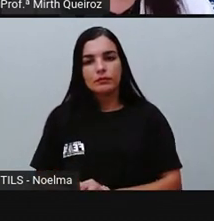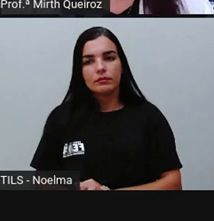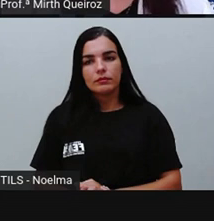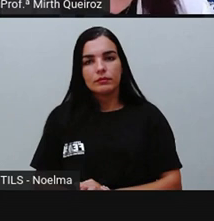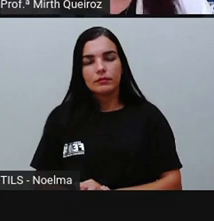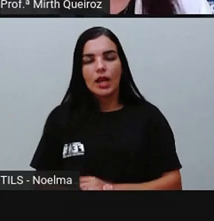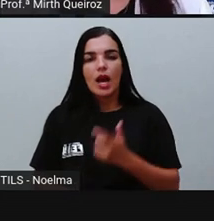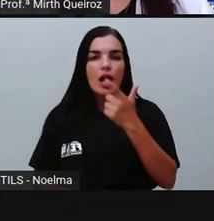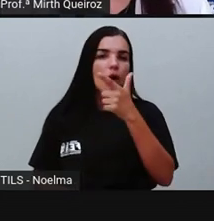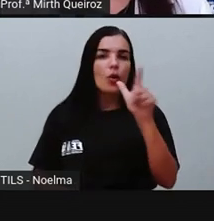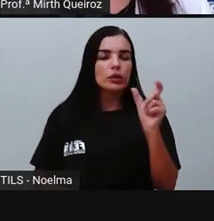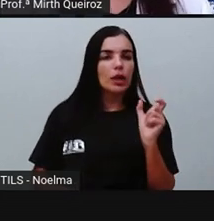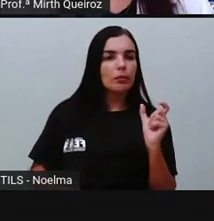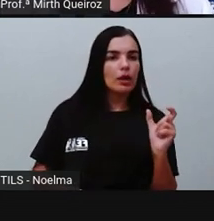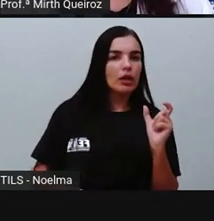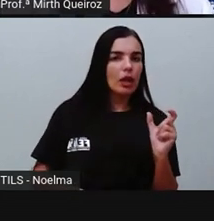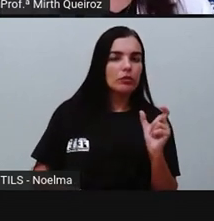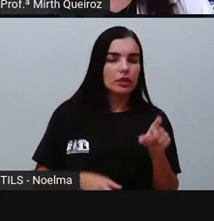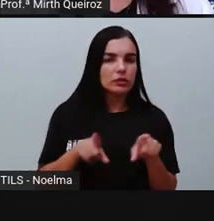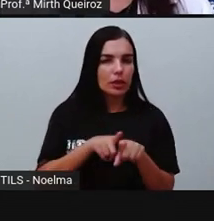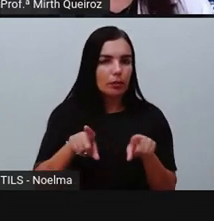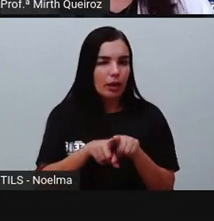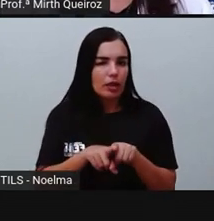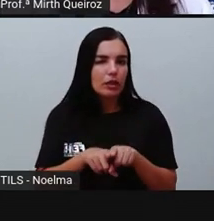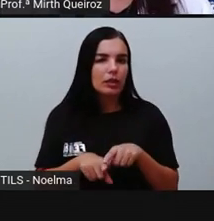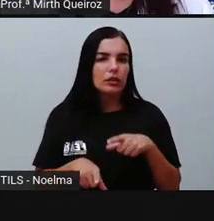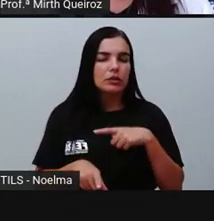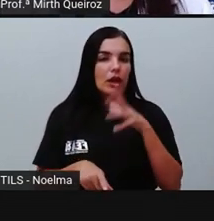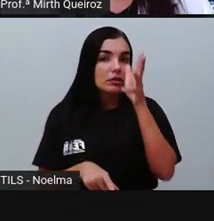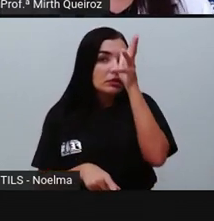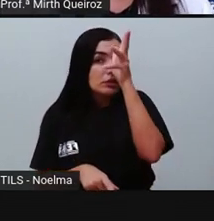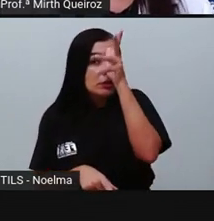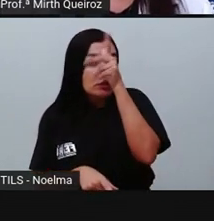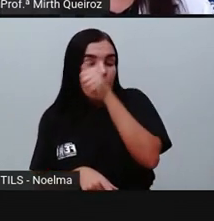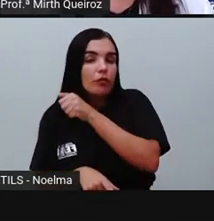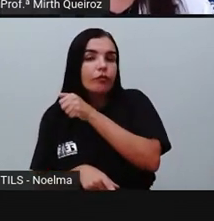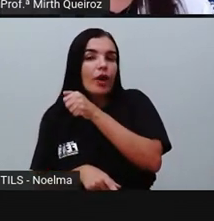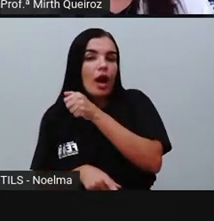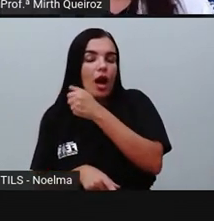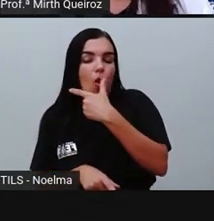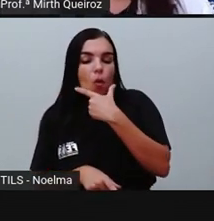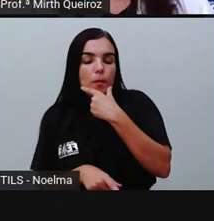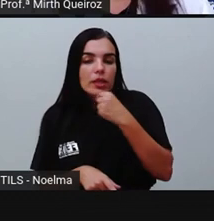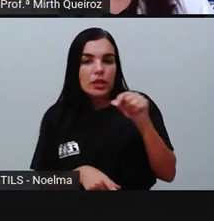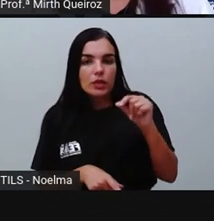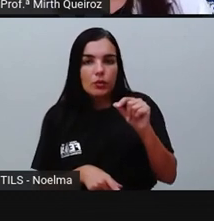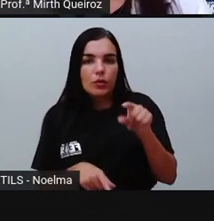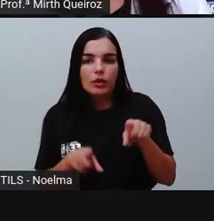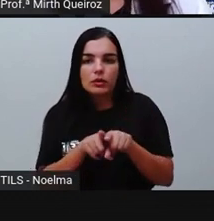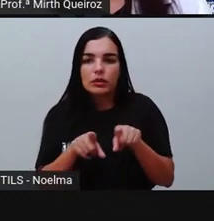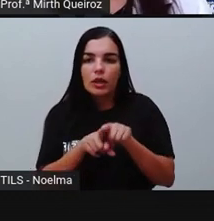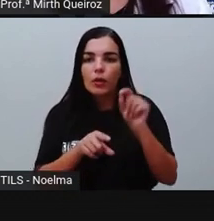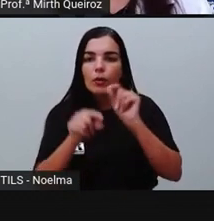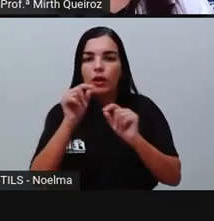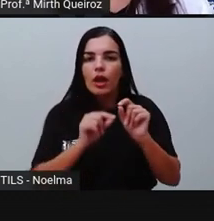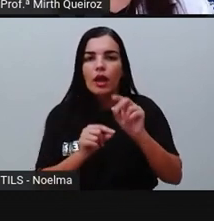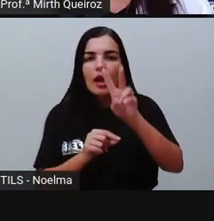acento agudo. Maneira de salvá-lo. Salvar. Vá.